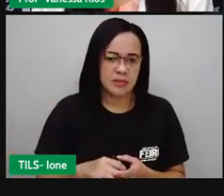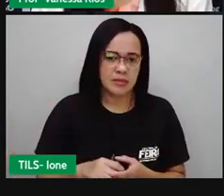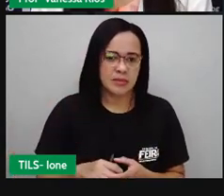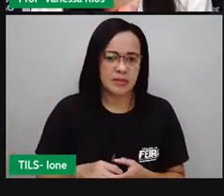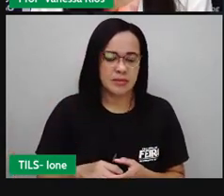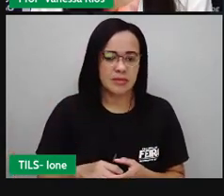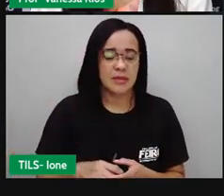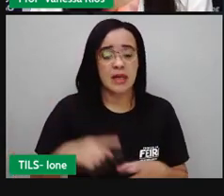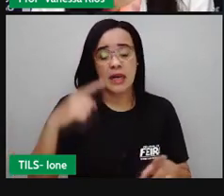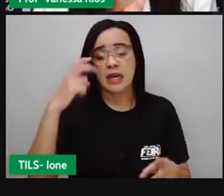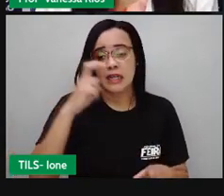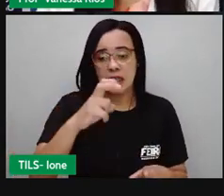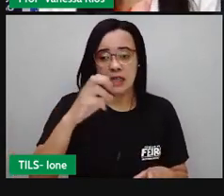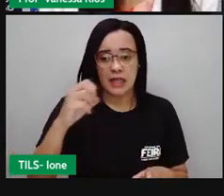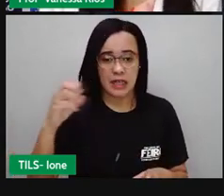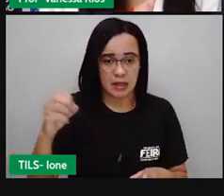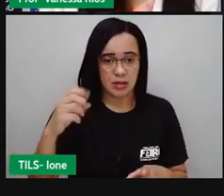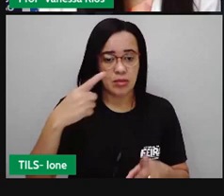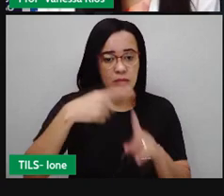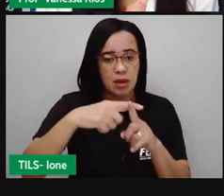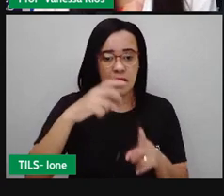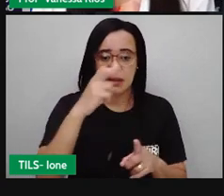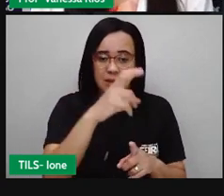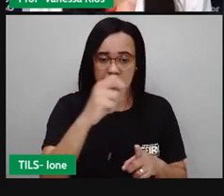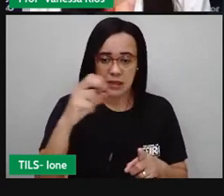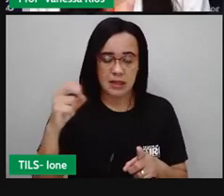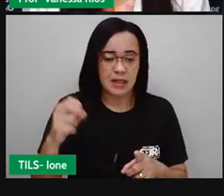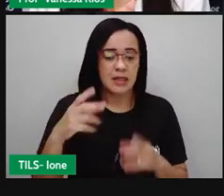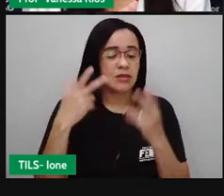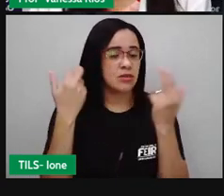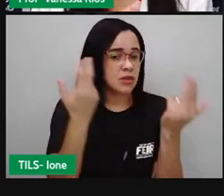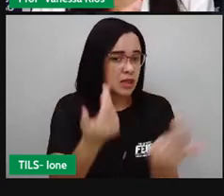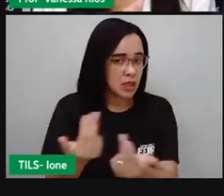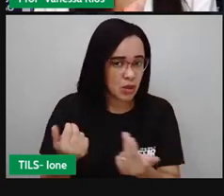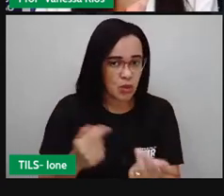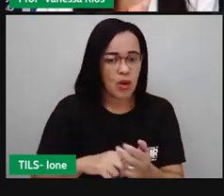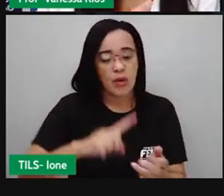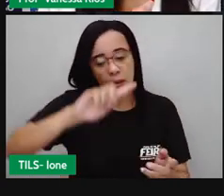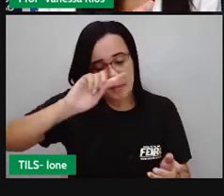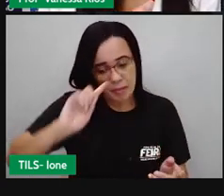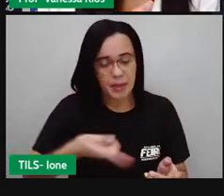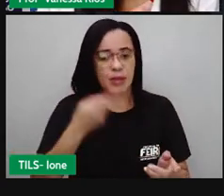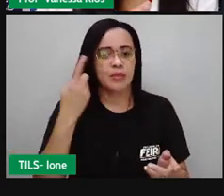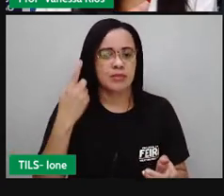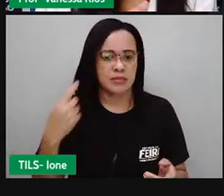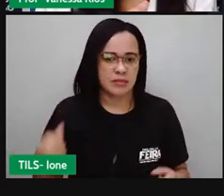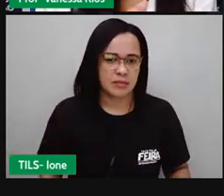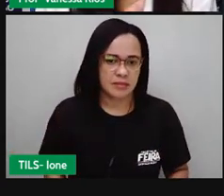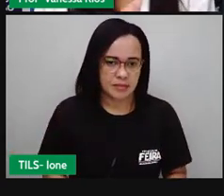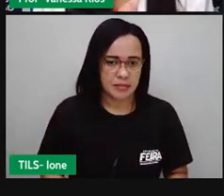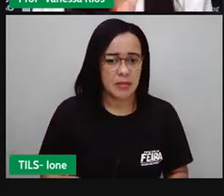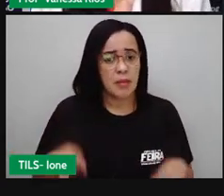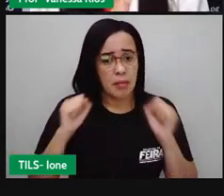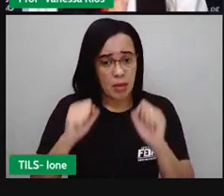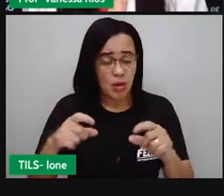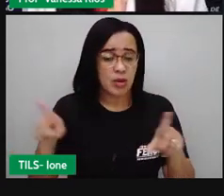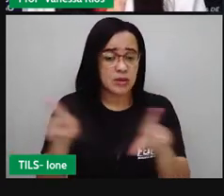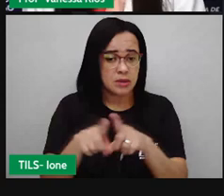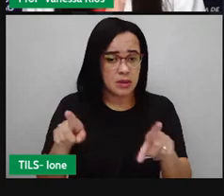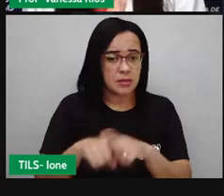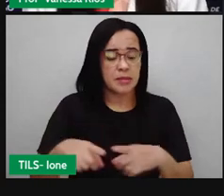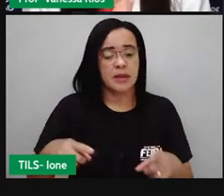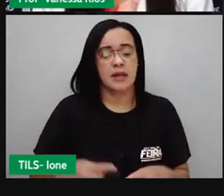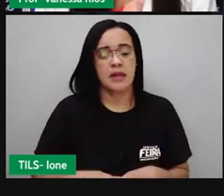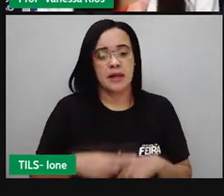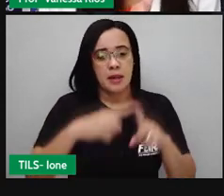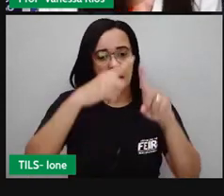mil. Eu posso também, em vez de usar a adição, fazer uma multiplicação. Em vez de fazer 500 mais